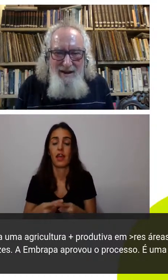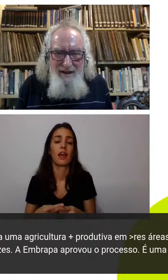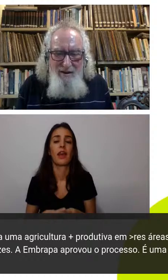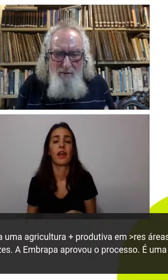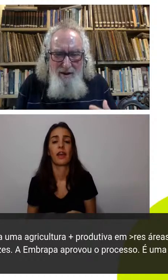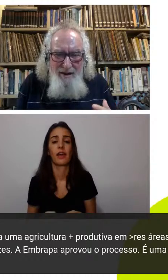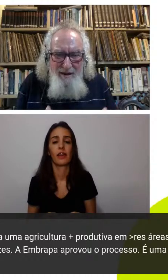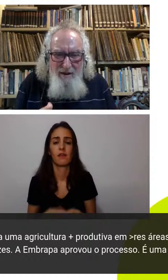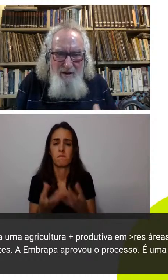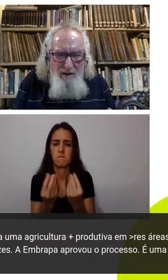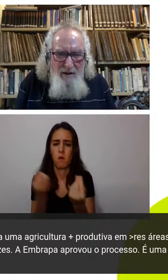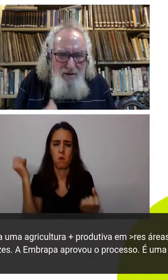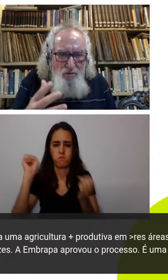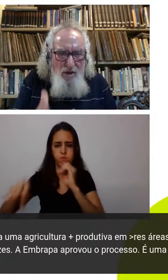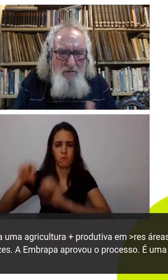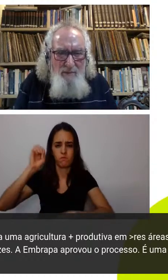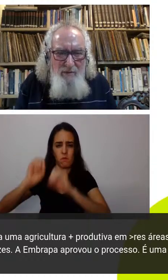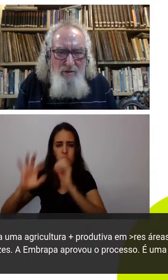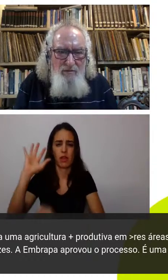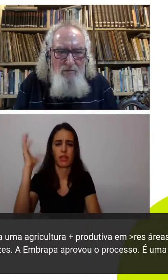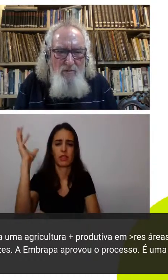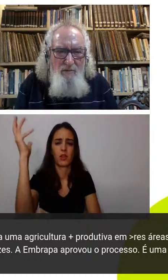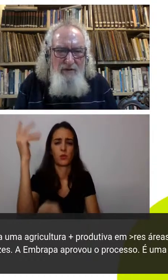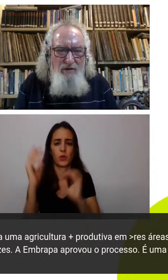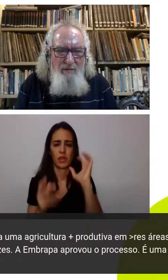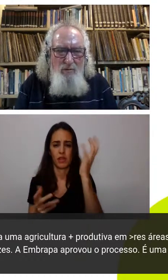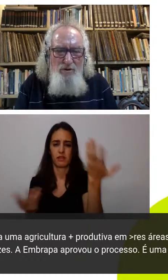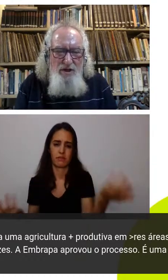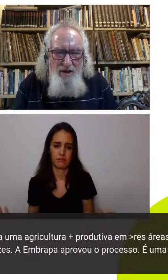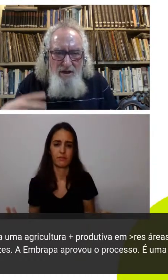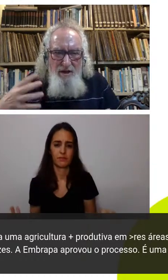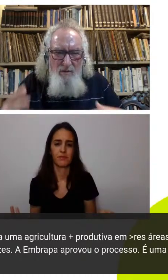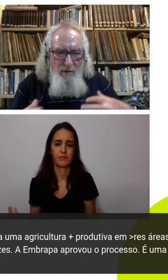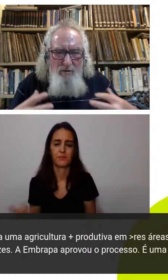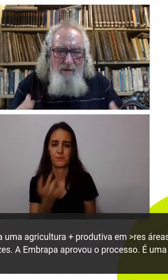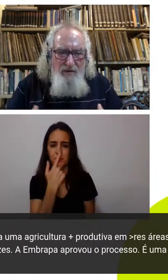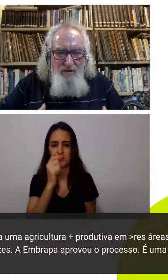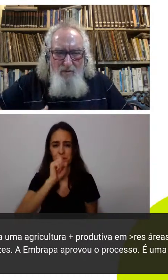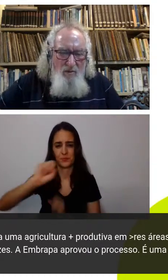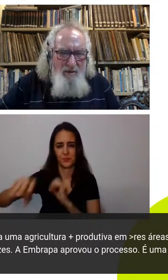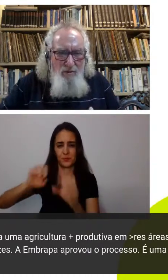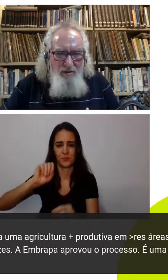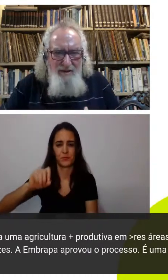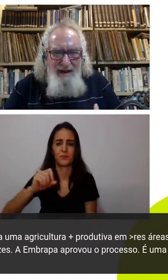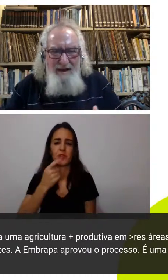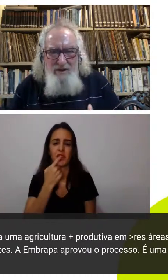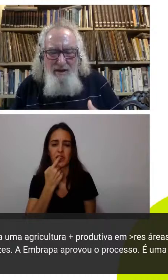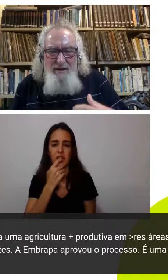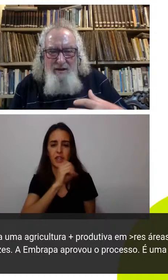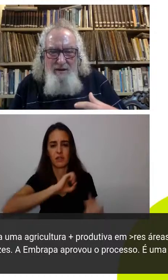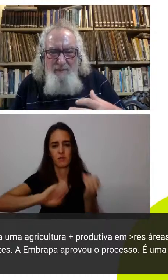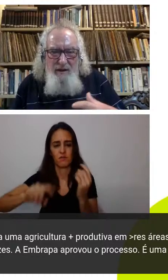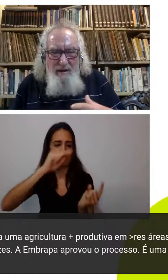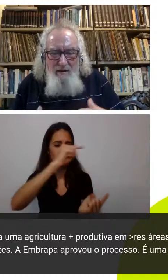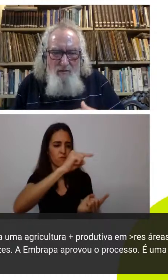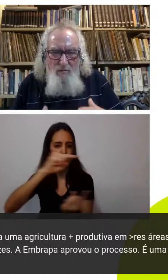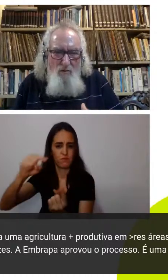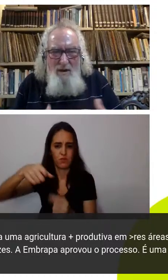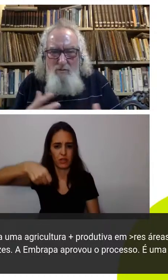então juntando com a pergunta do professor Abud eu pergunto para vocês uma curiosidade né